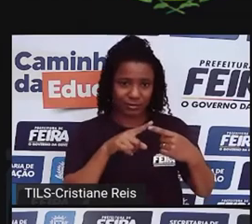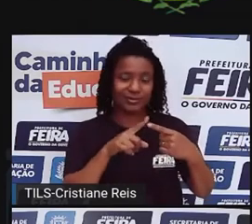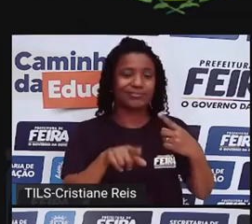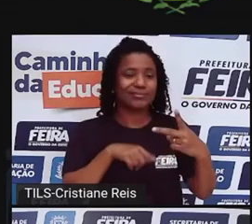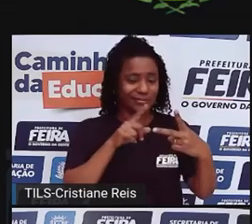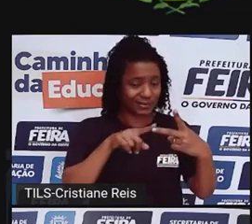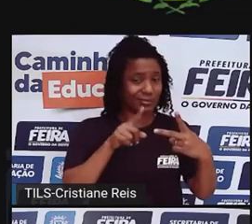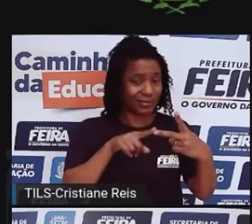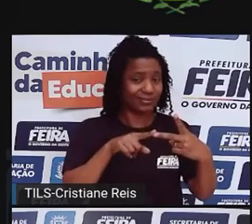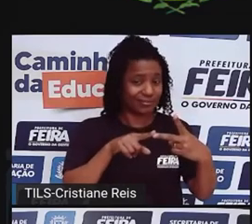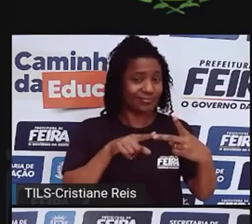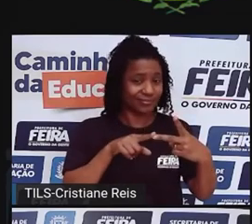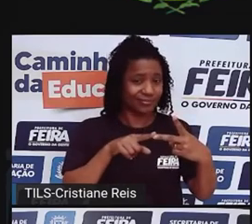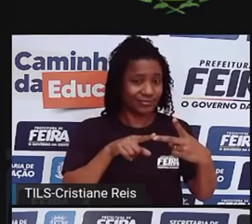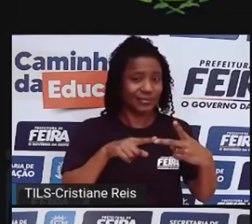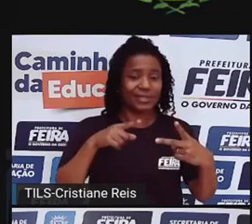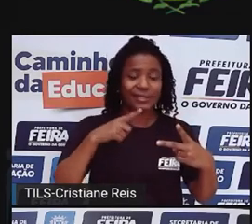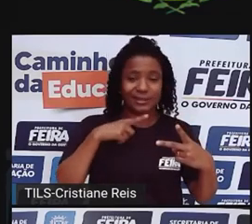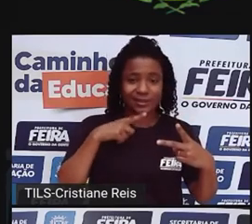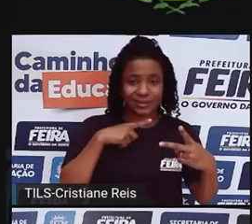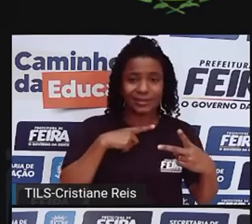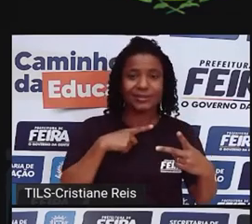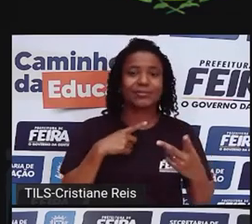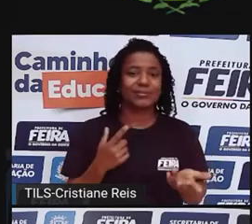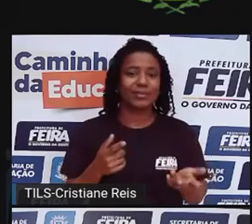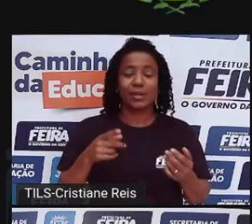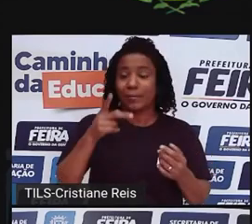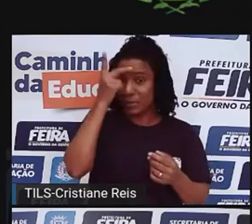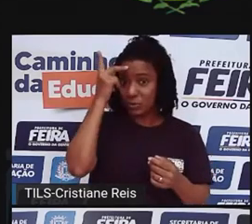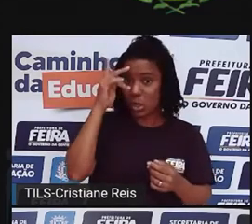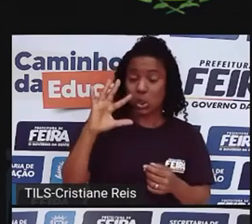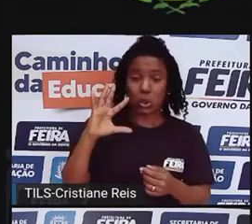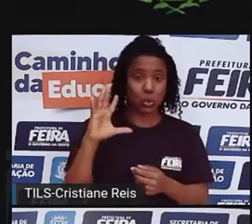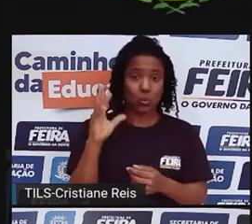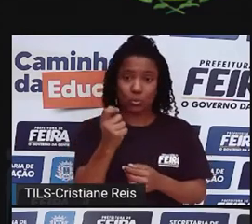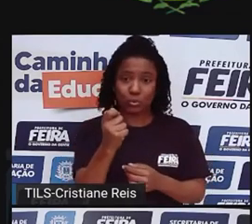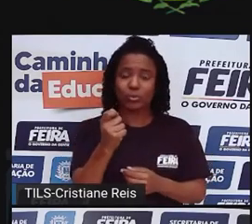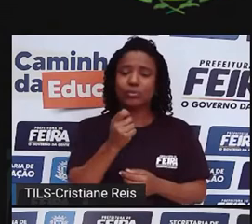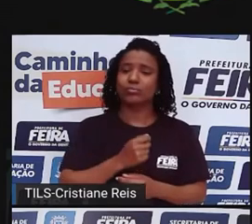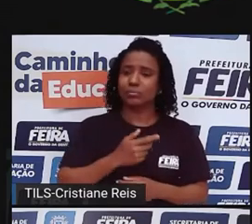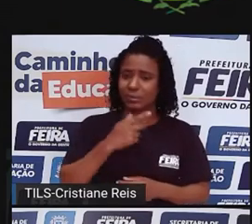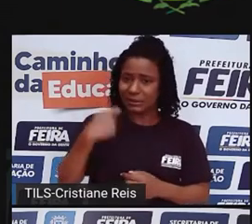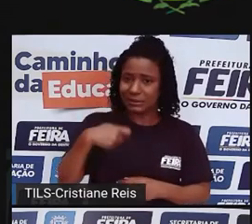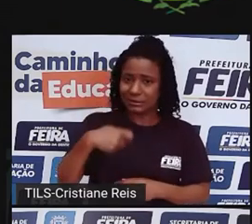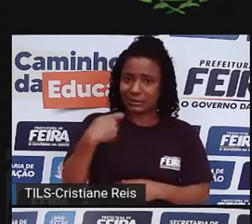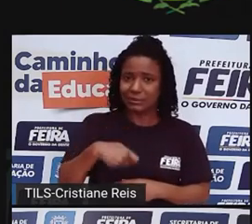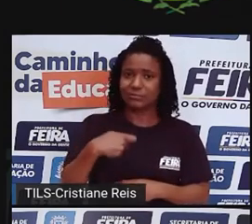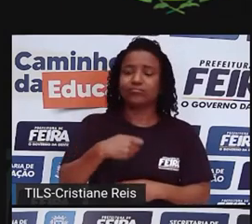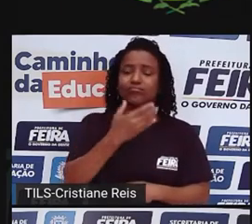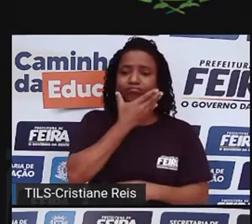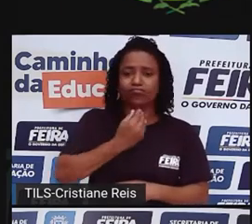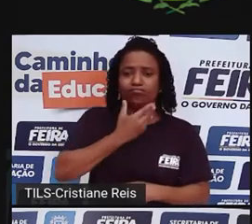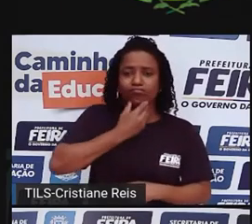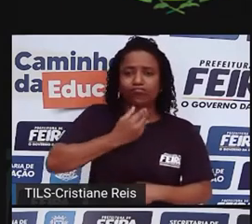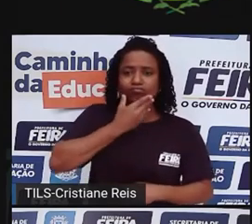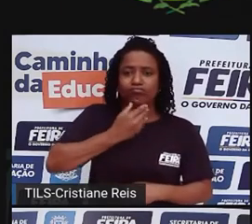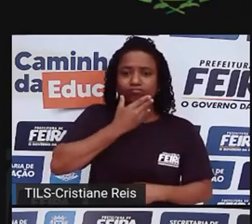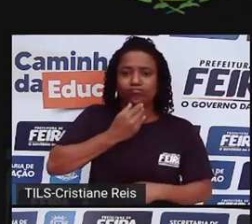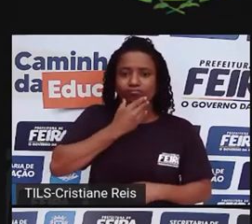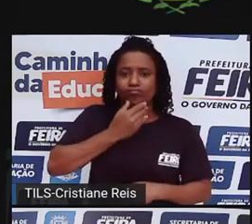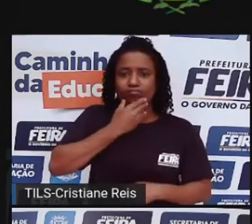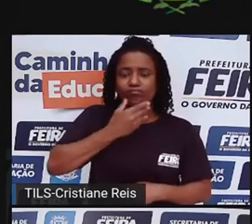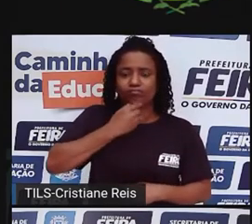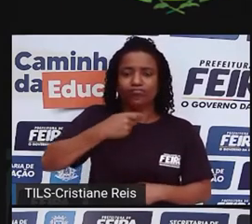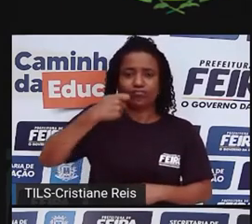que ela fica gritando ali que todo mundo tem que ser heterossexual. e a gente fica nessa busca quem não é heterossexual, no meu caso,